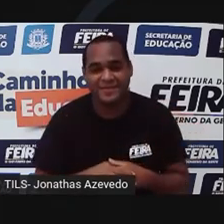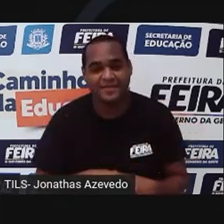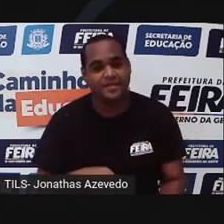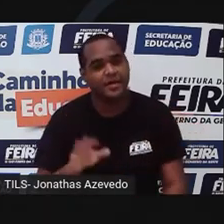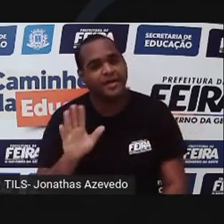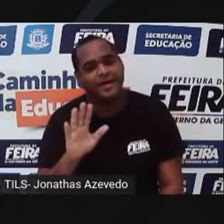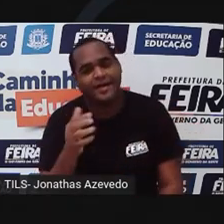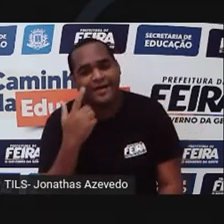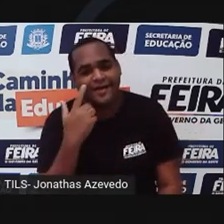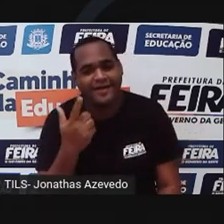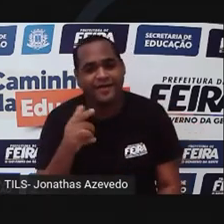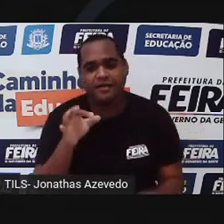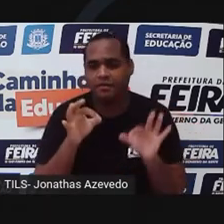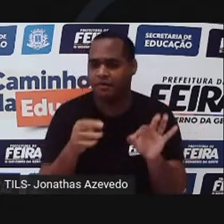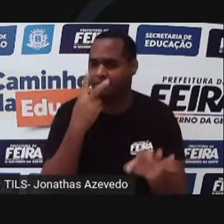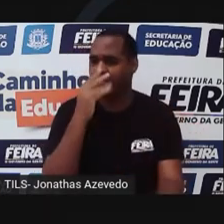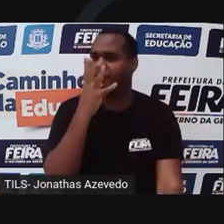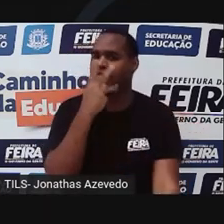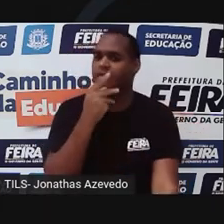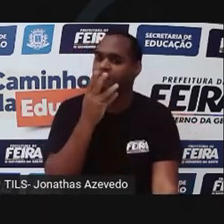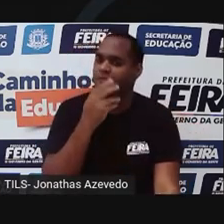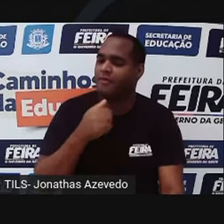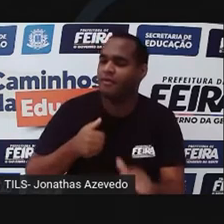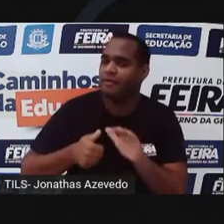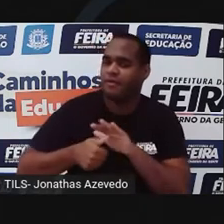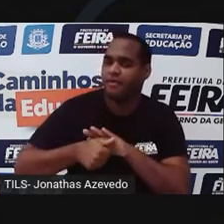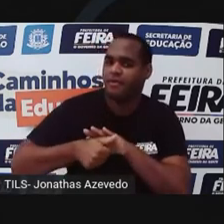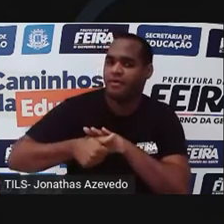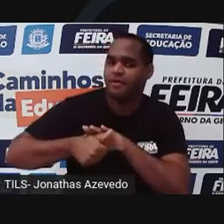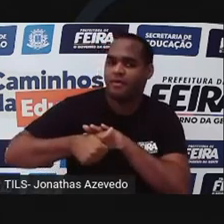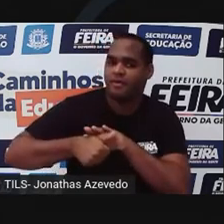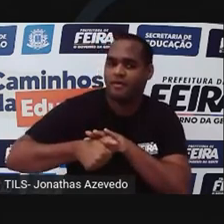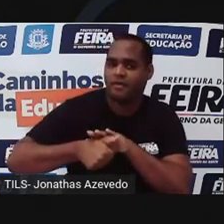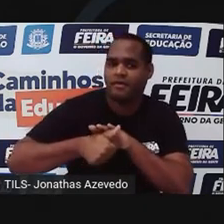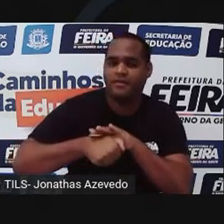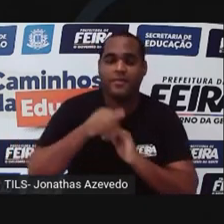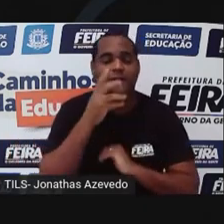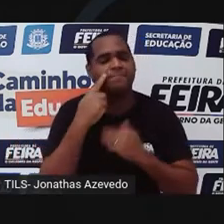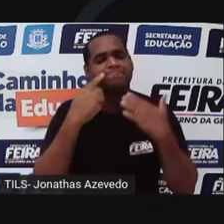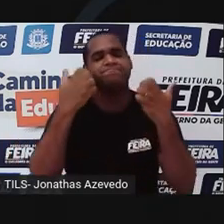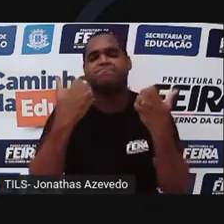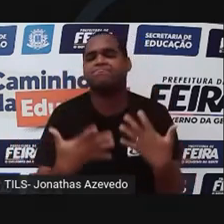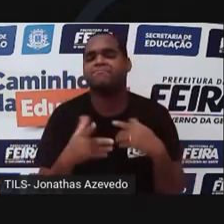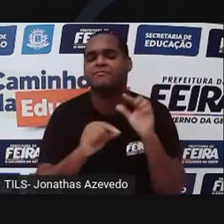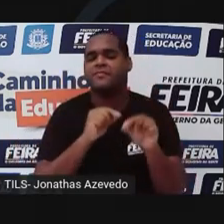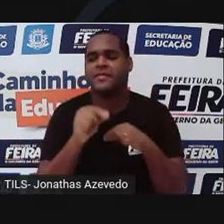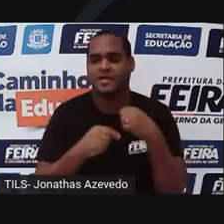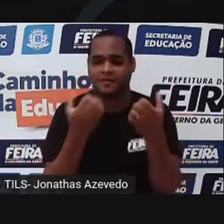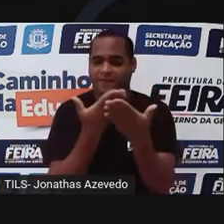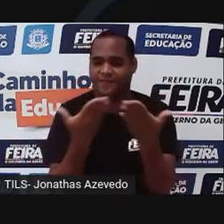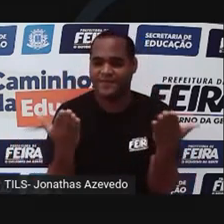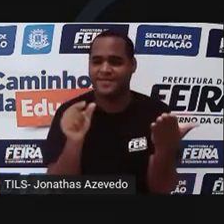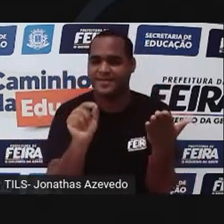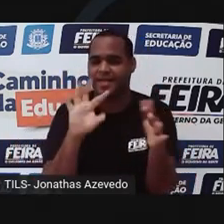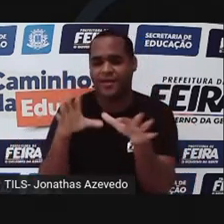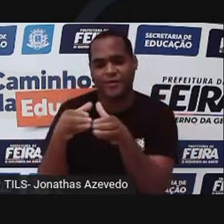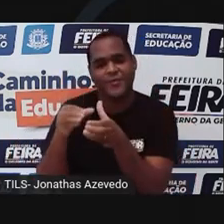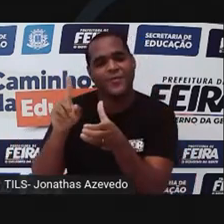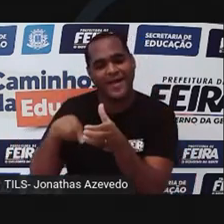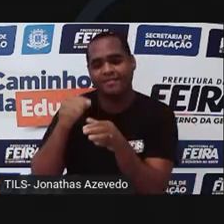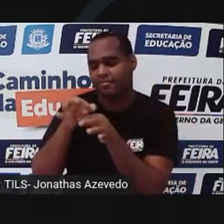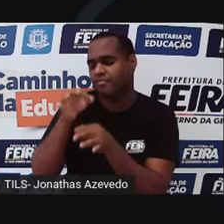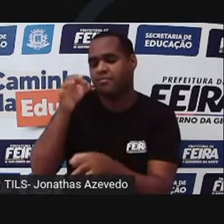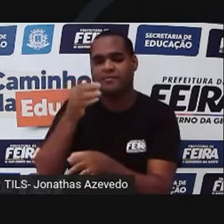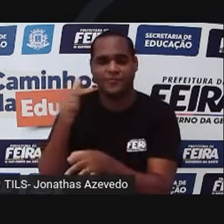Xiii! Acho que isso vai demorar. Bom, enquanto isso, eu vou explicando para vocês outro grupo de invertebrados.